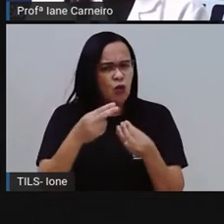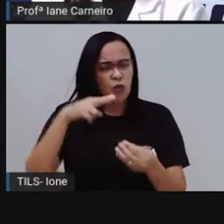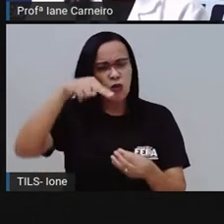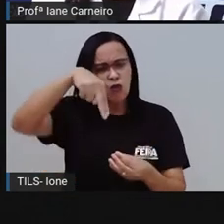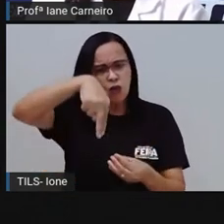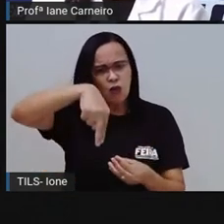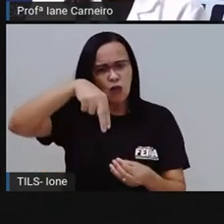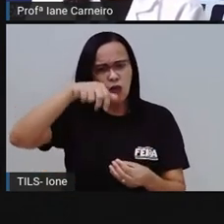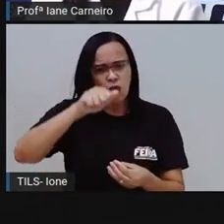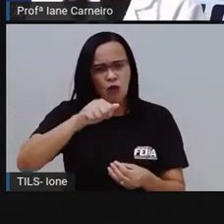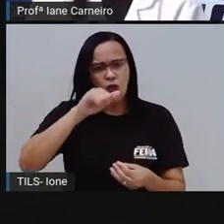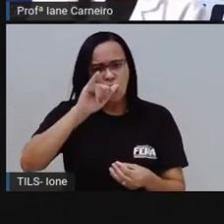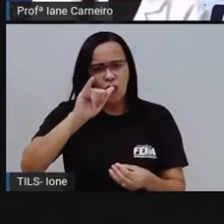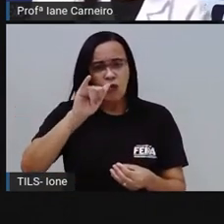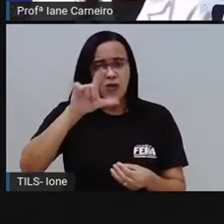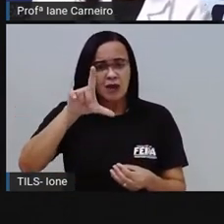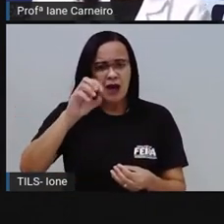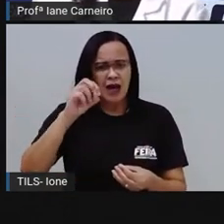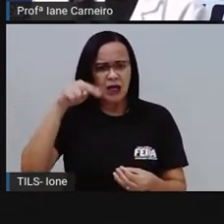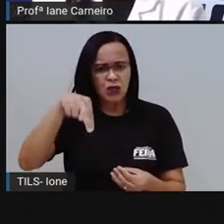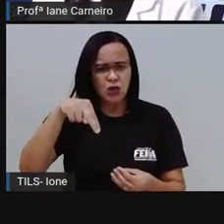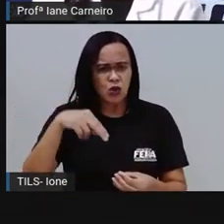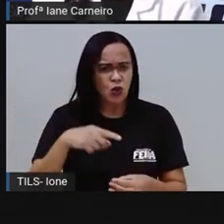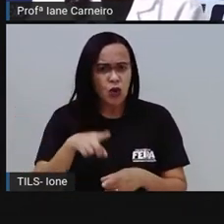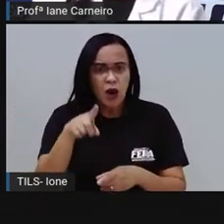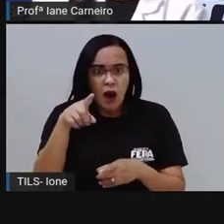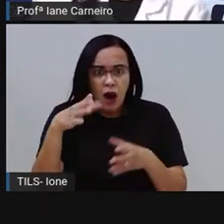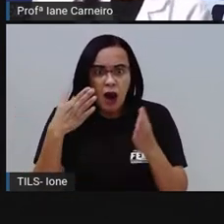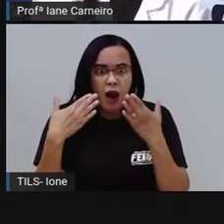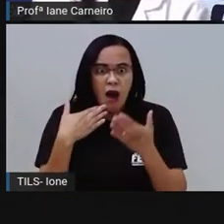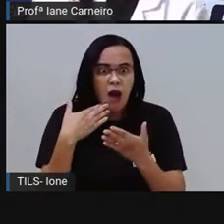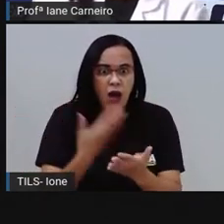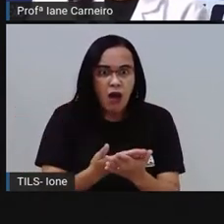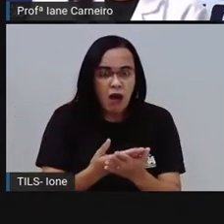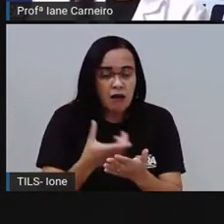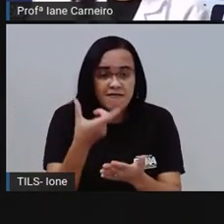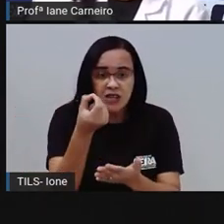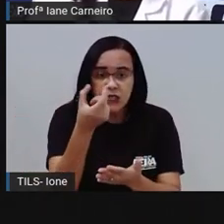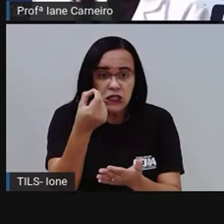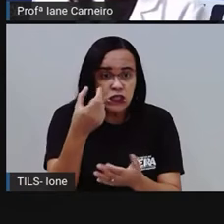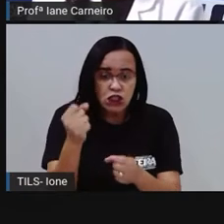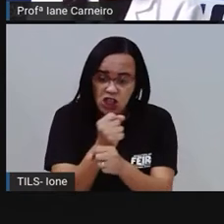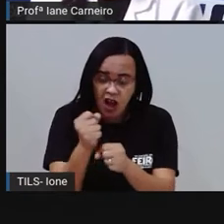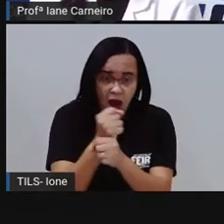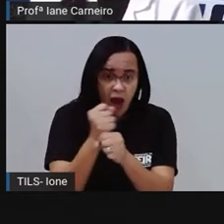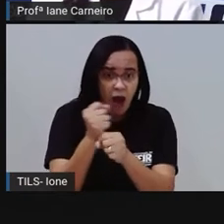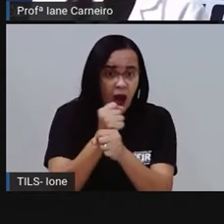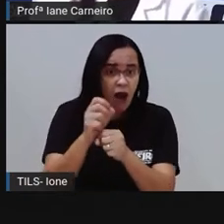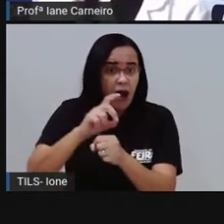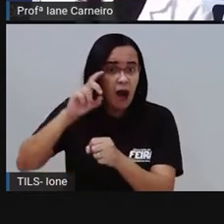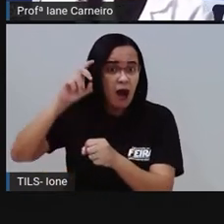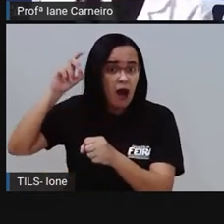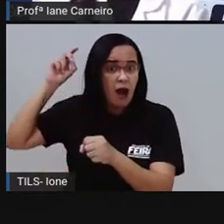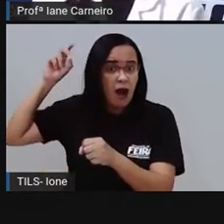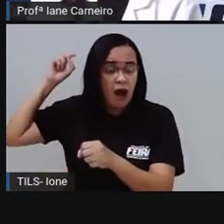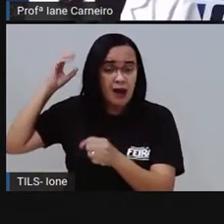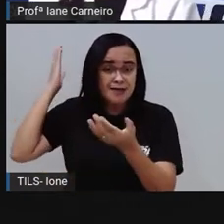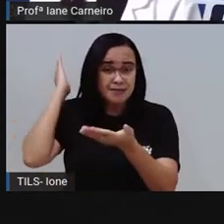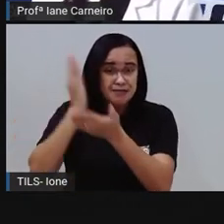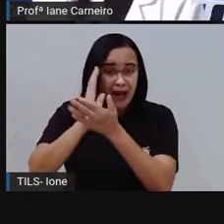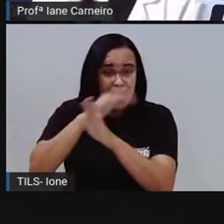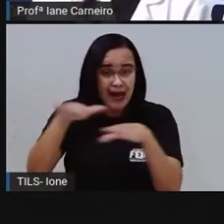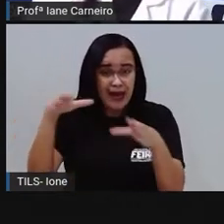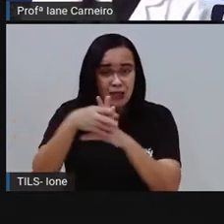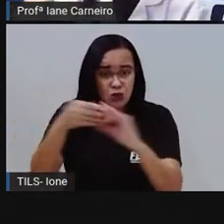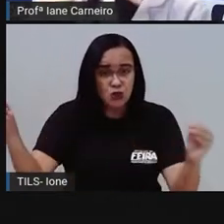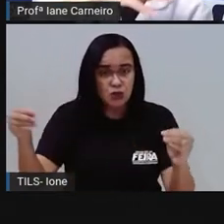leva mais de 20 anos. Então quando vocês estiverem aí com daqui a 14 anos, 15 anos, é que